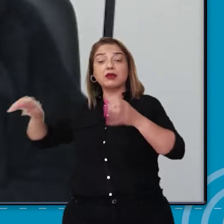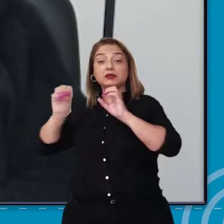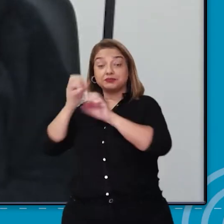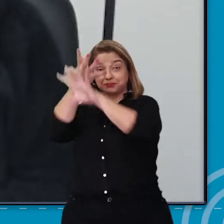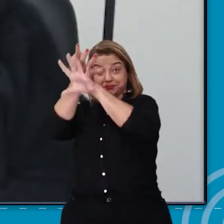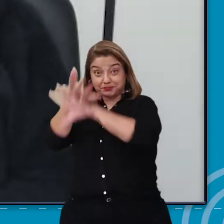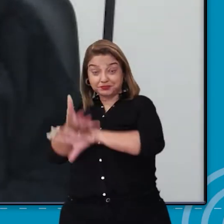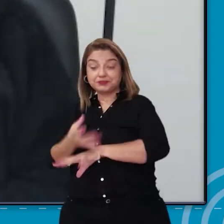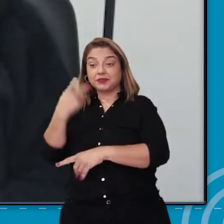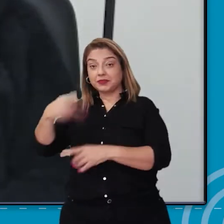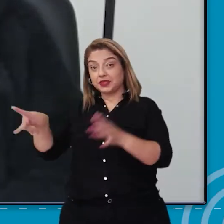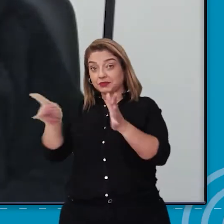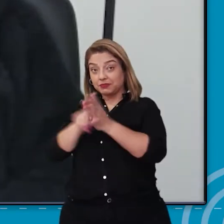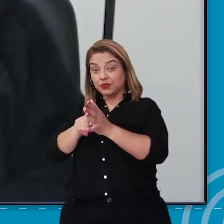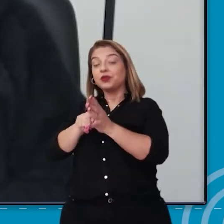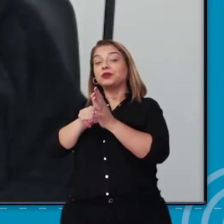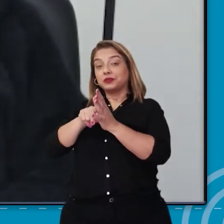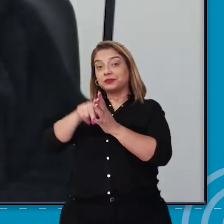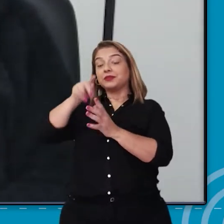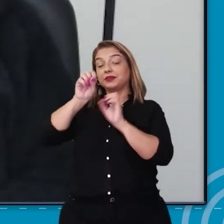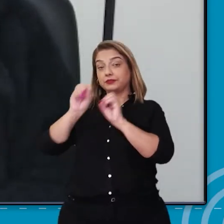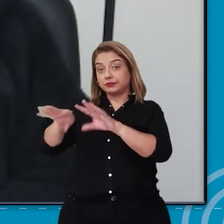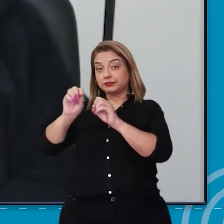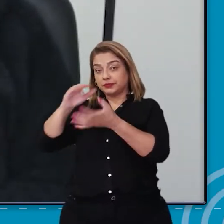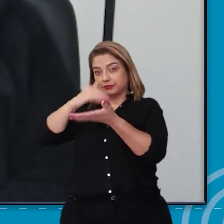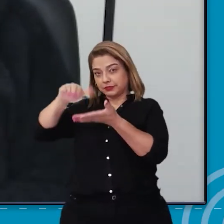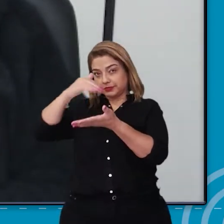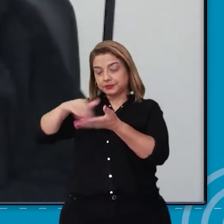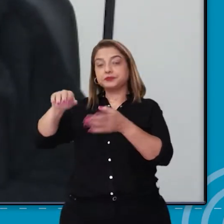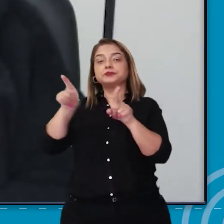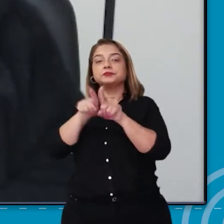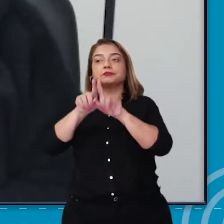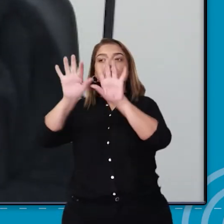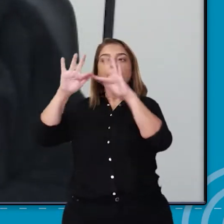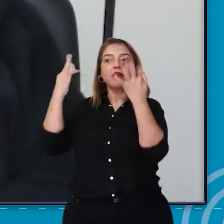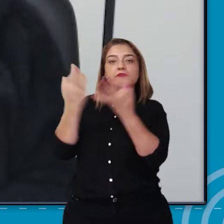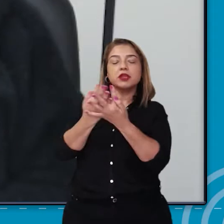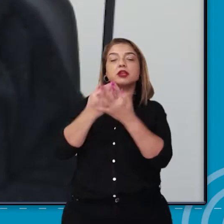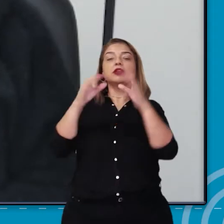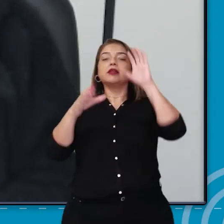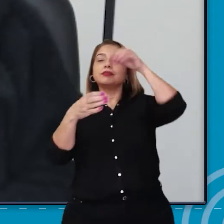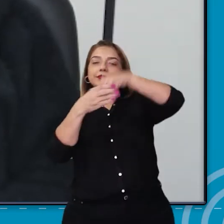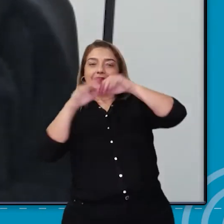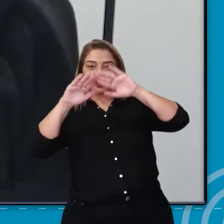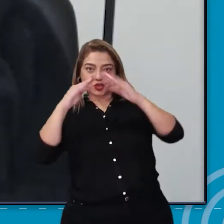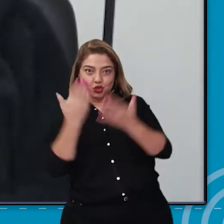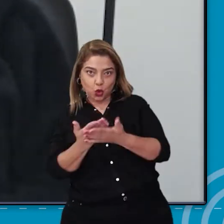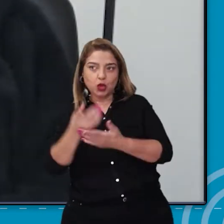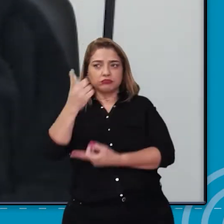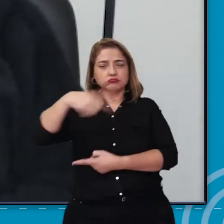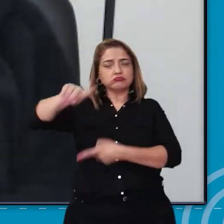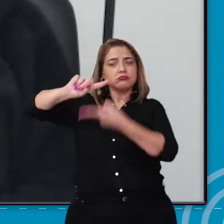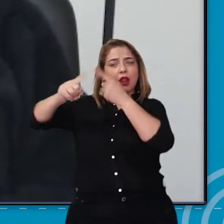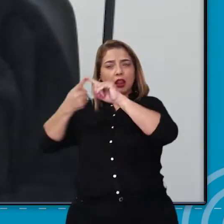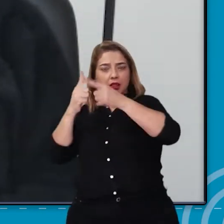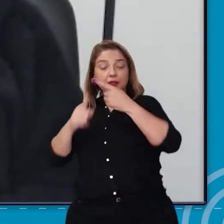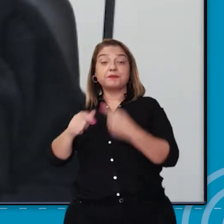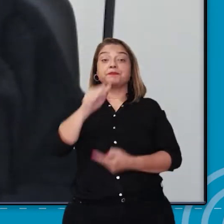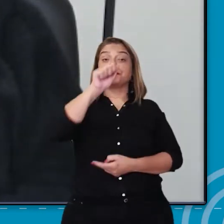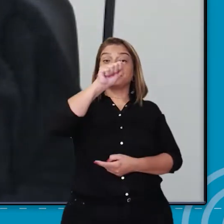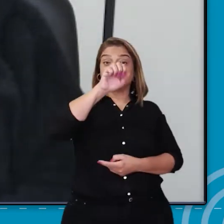Secretaria de Educação, com a família e também com a unidade educacional. O AEE